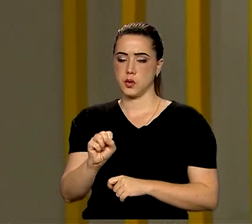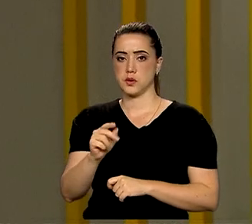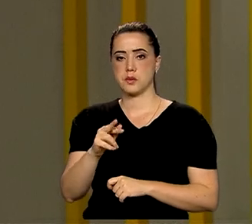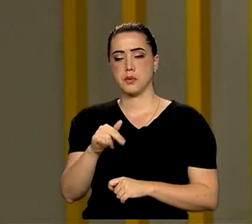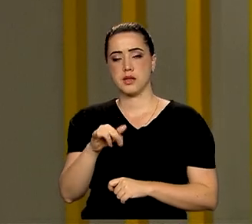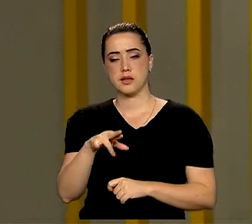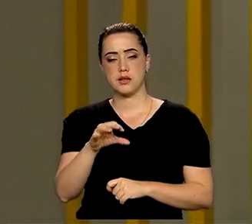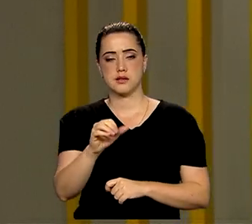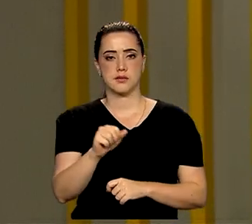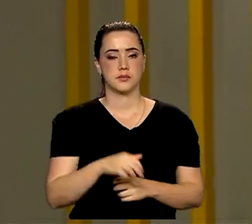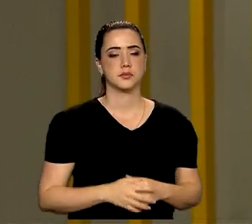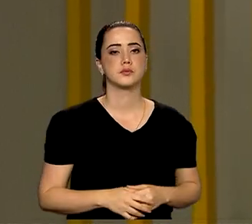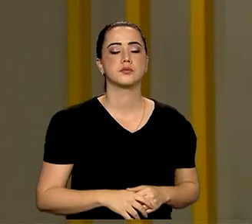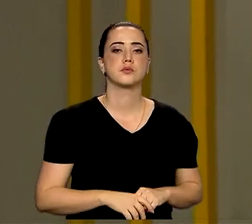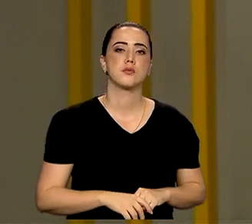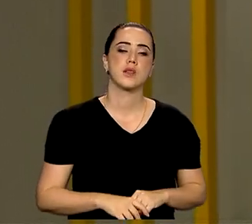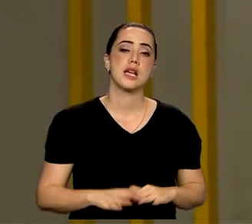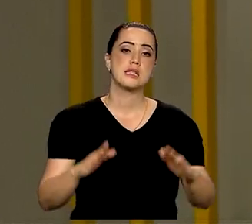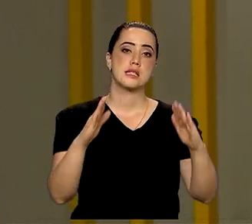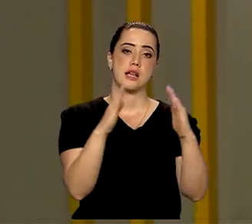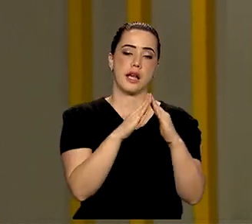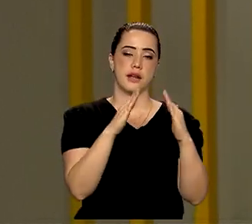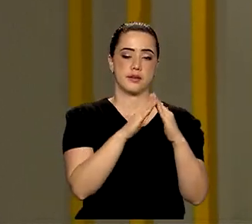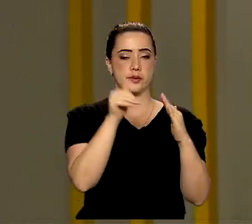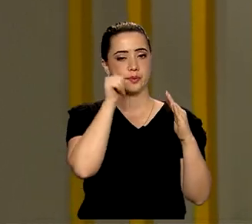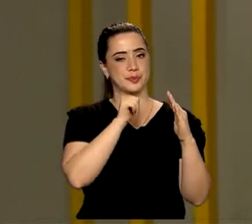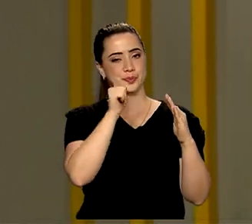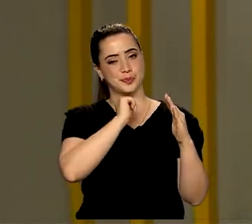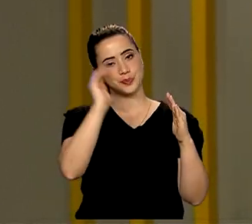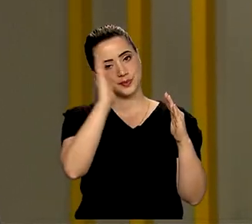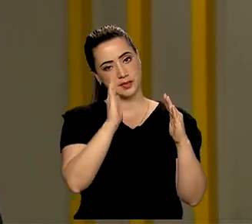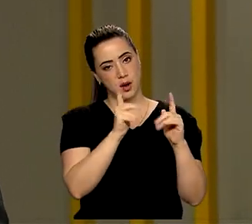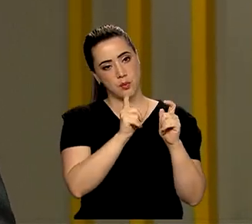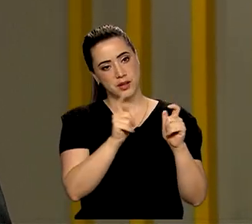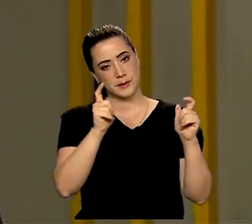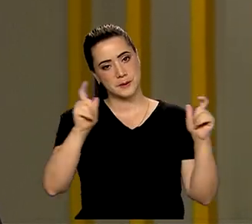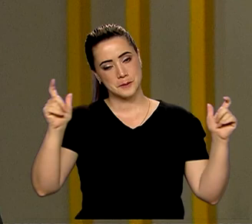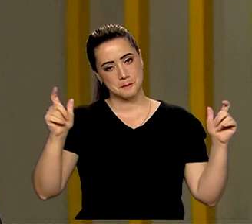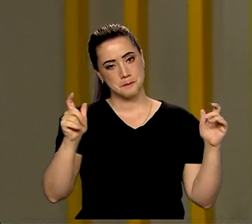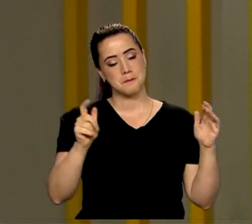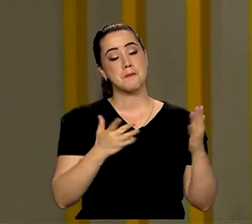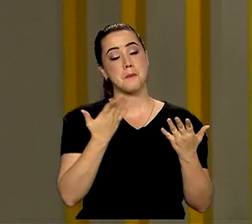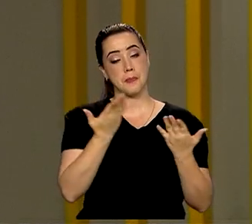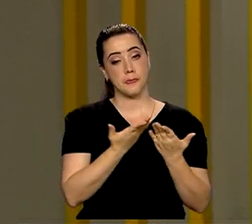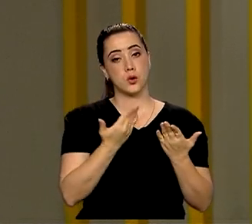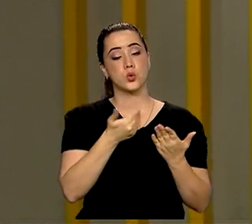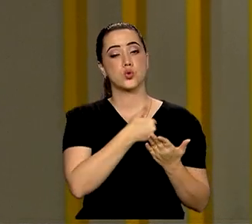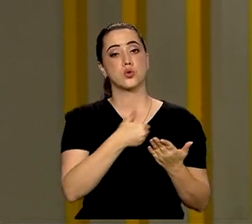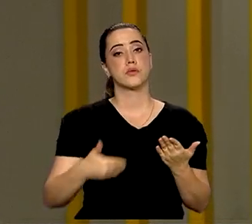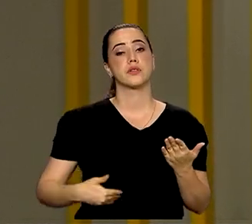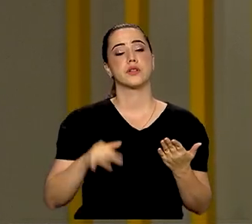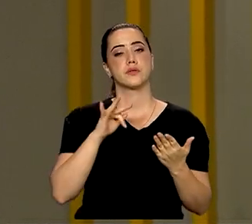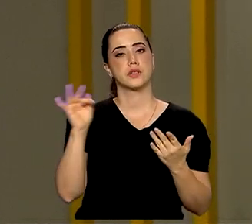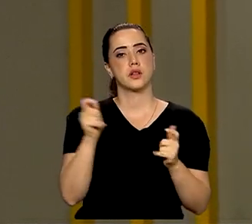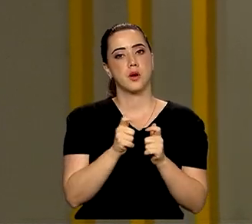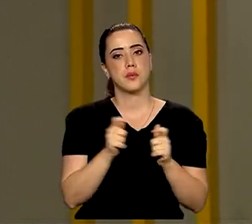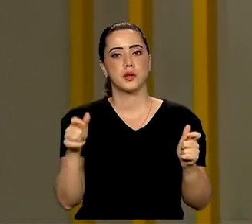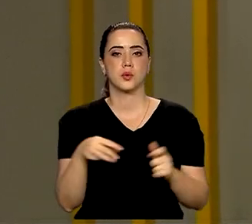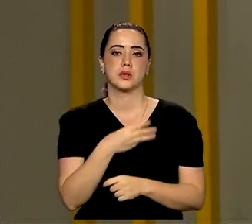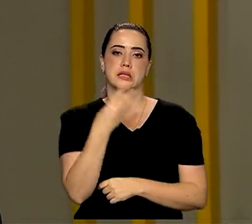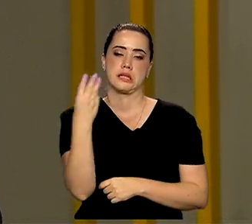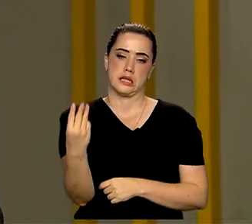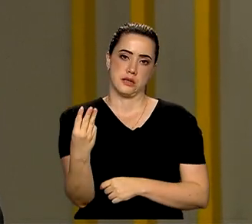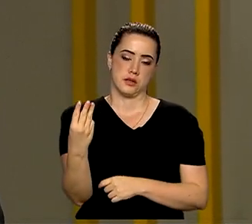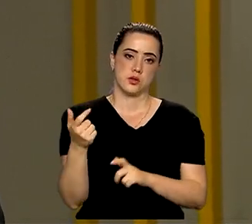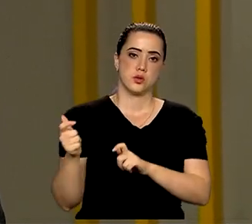As casas da mulher brasileira estão se ampliando no país. Hoje, o governo federal anunciou a instalação de mais três unidades